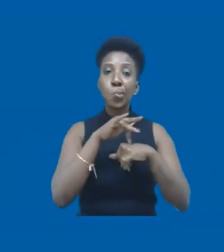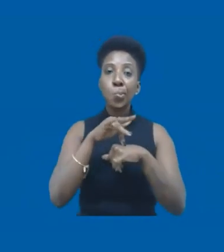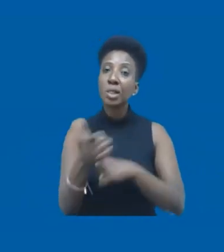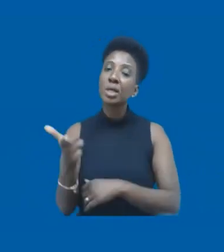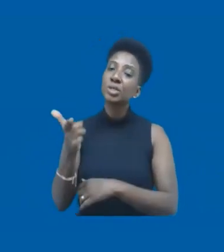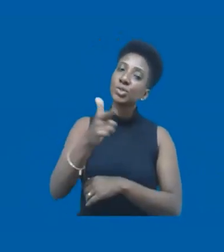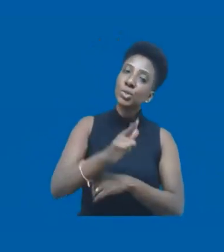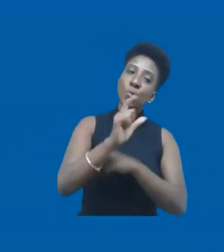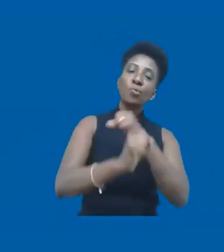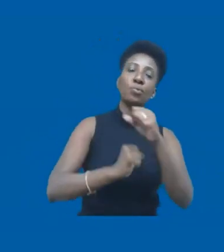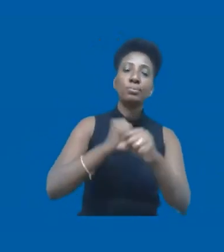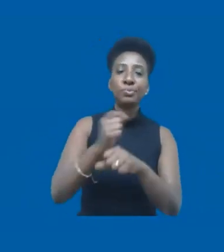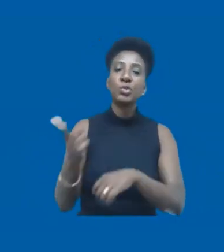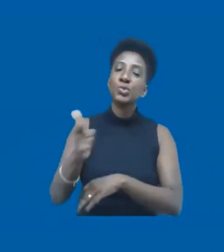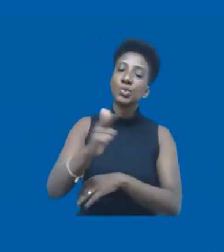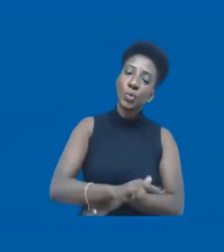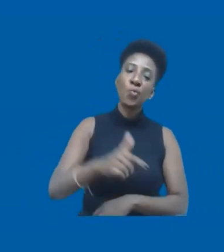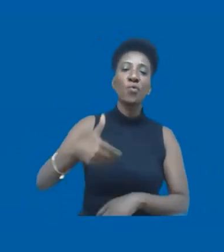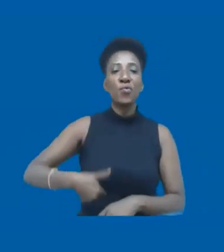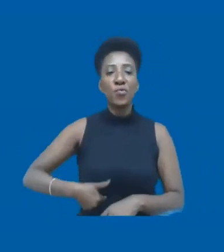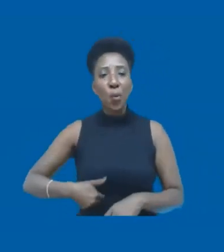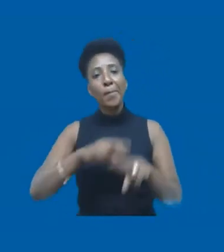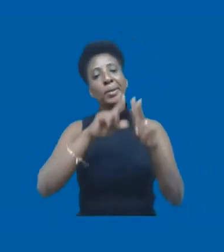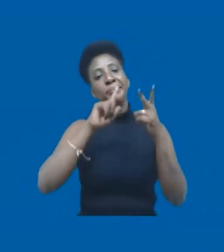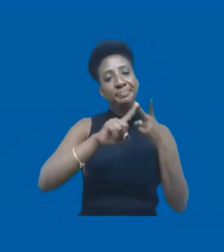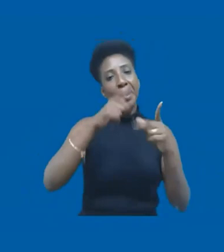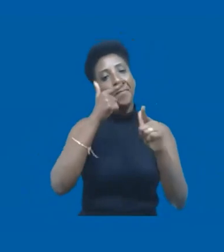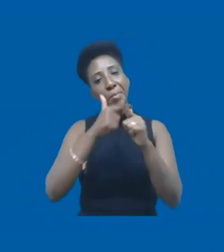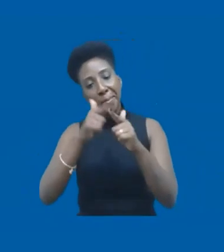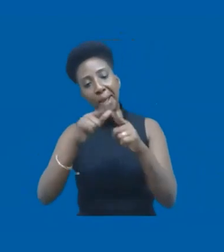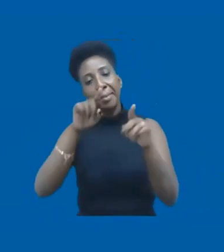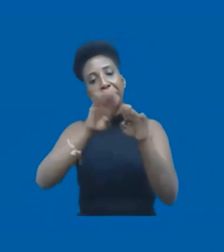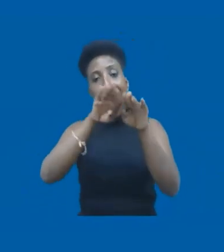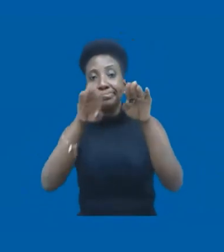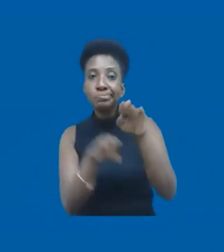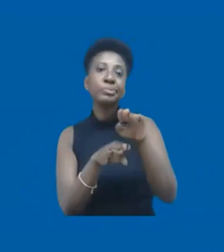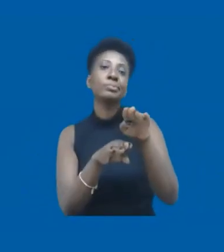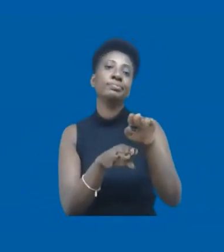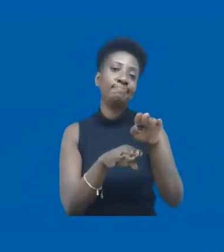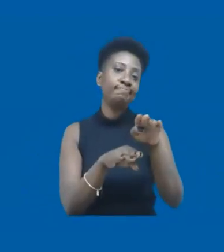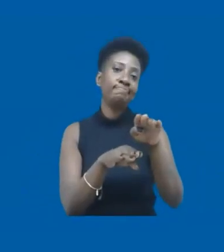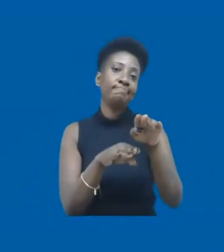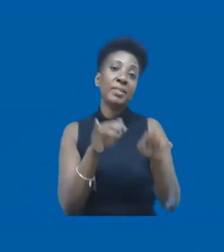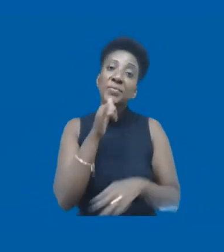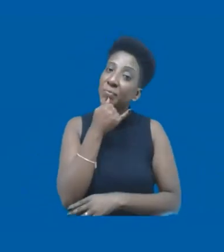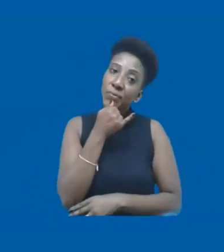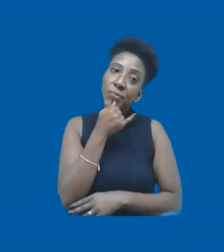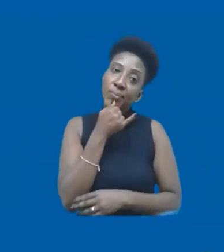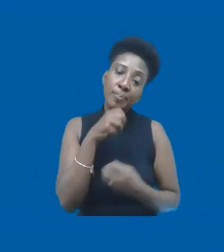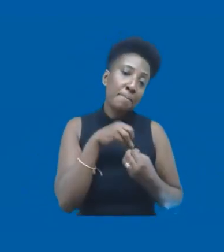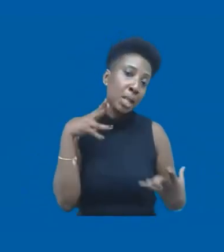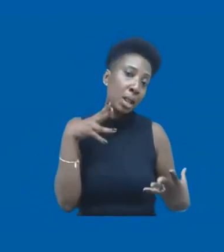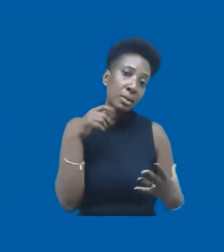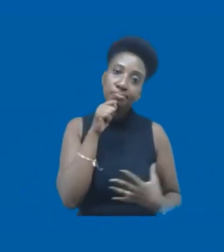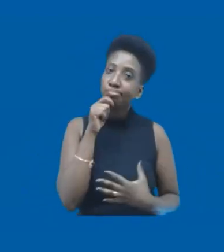falando sobre mais fome, sobre mais problemas, sobre mais desigualdade. Infelizmente, não existe milagre. Ou